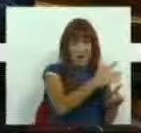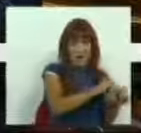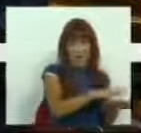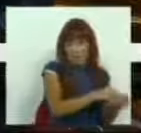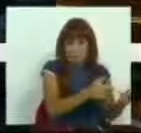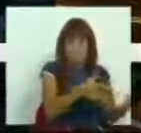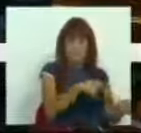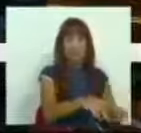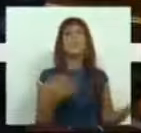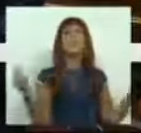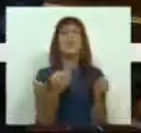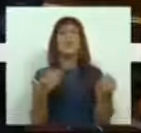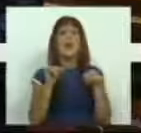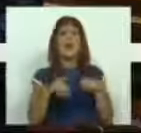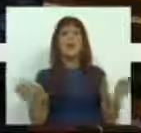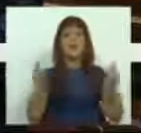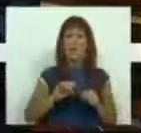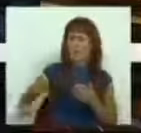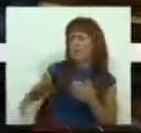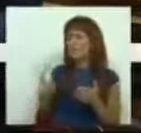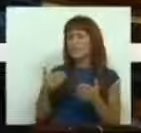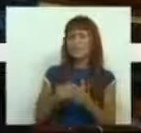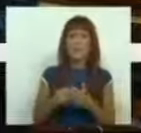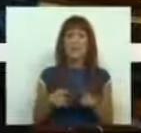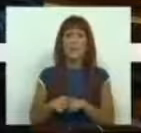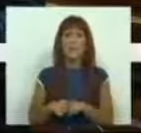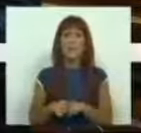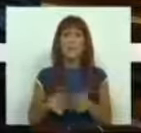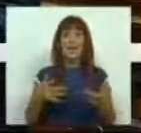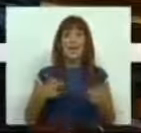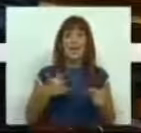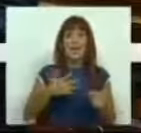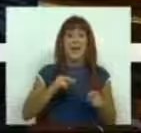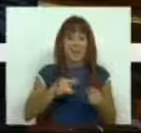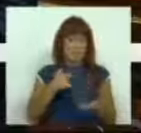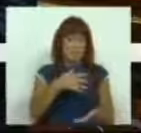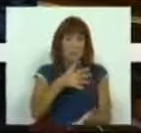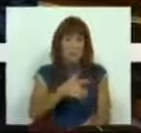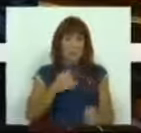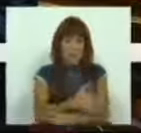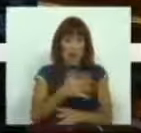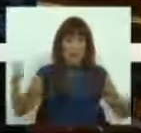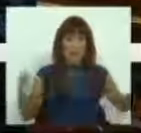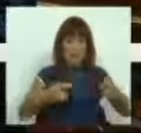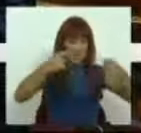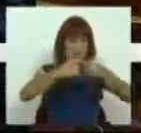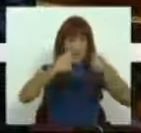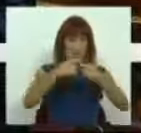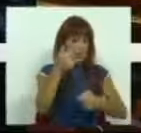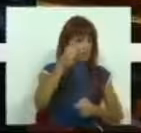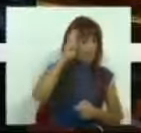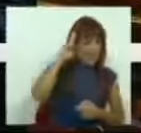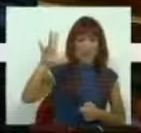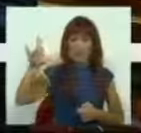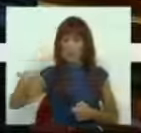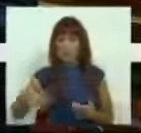local. E apesar desta nova oferta, e por menor importante e que é de ressalvar, aumentar as ligações de Beja